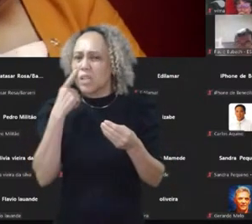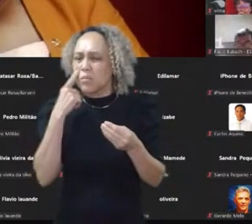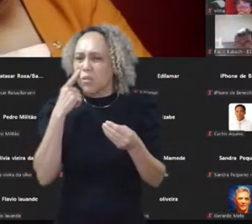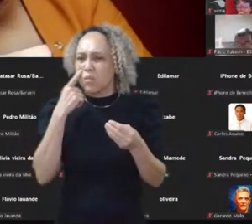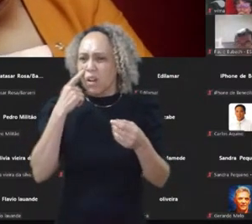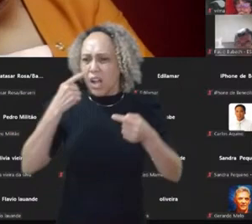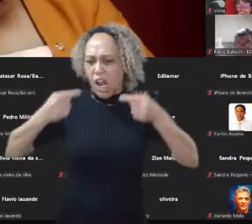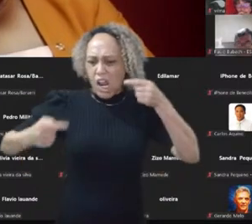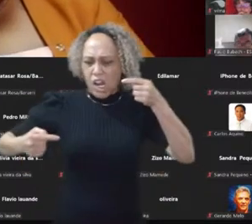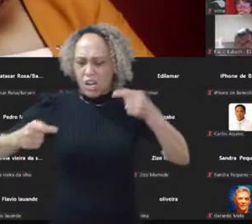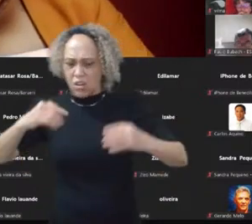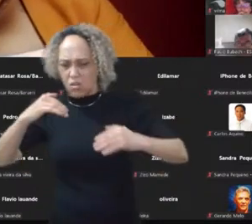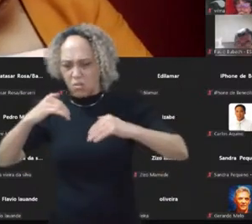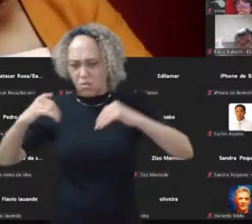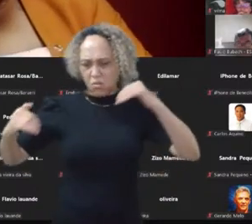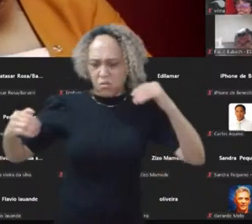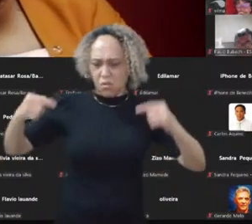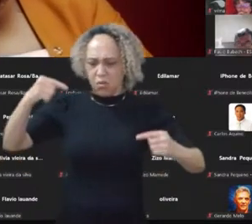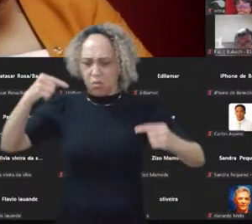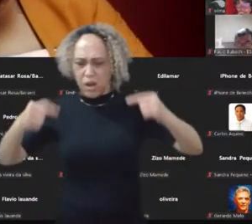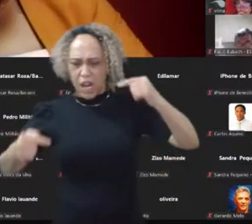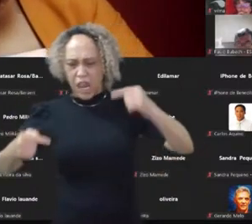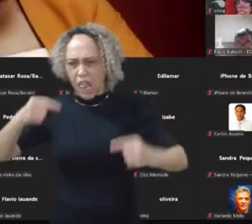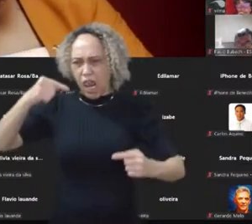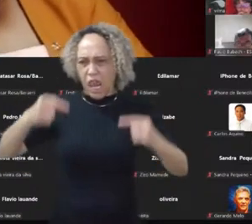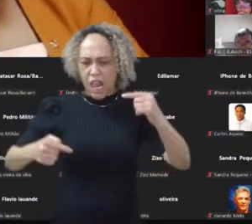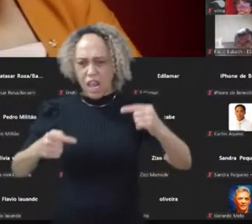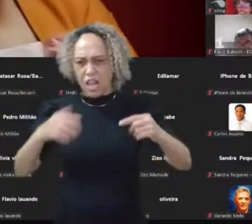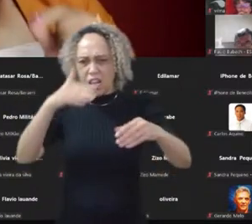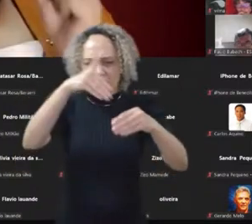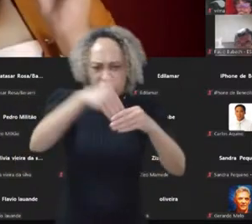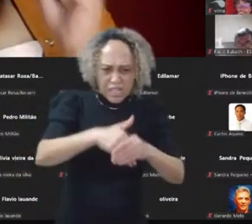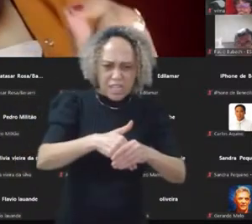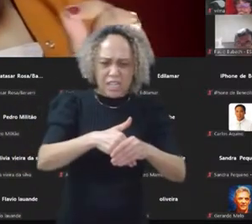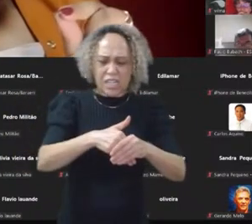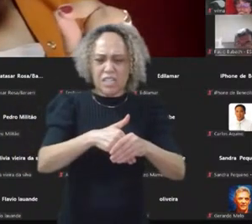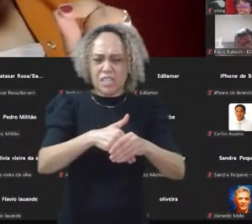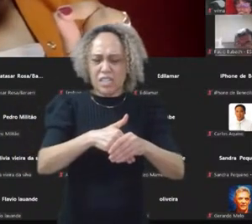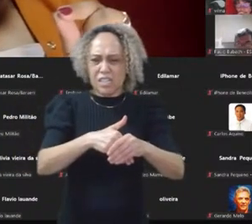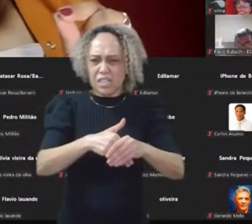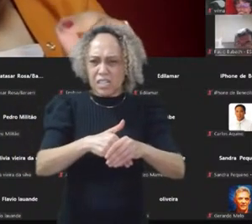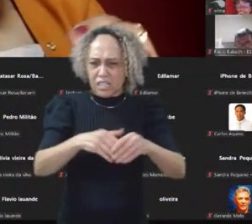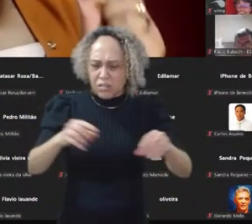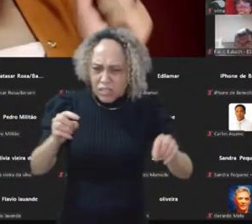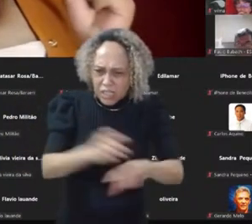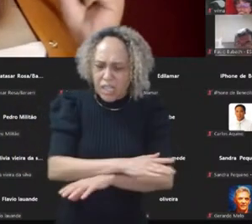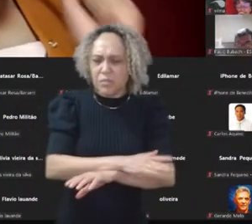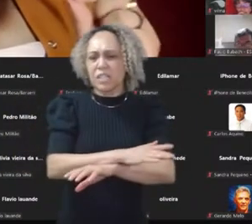seja, entre a eleição e sai a eleição, nós temos ali aqueles 30%